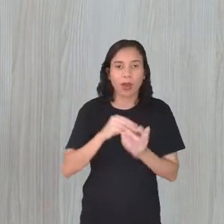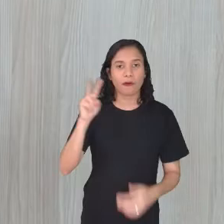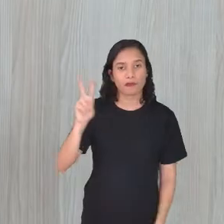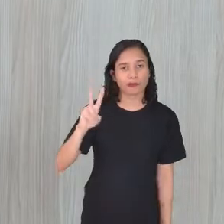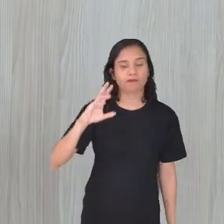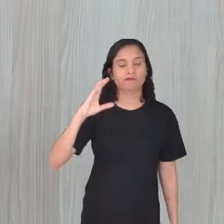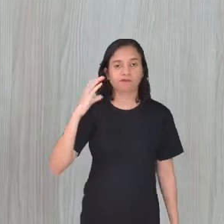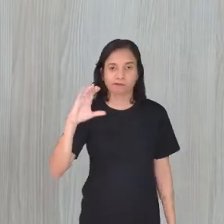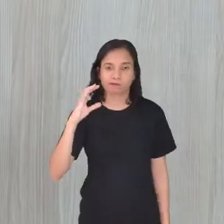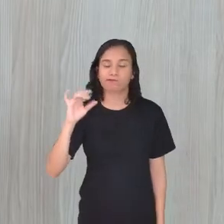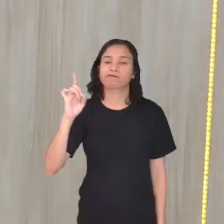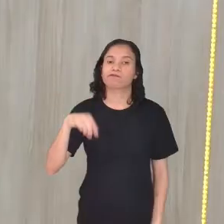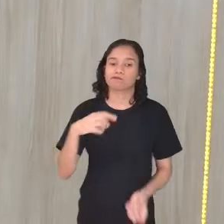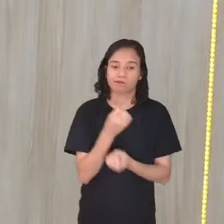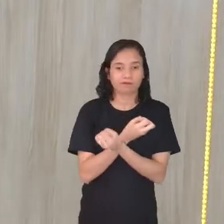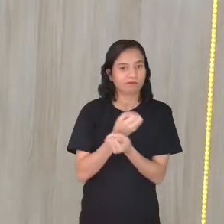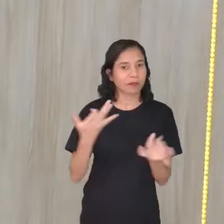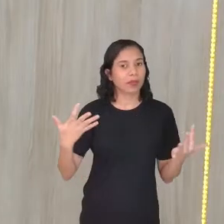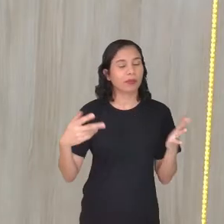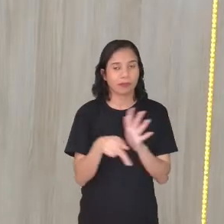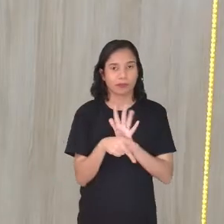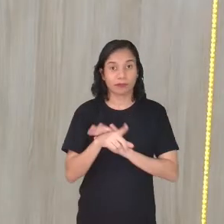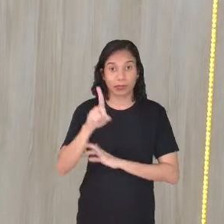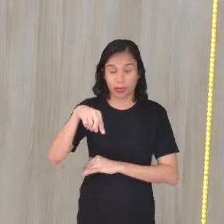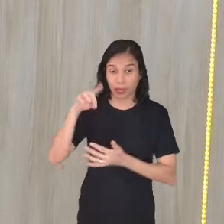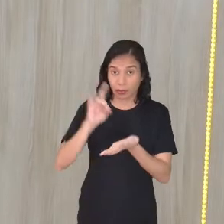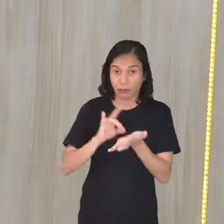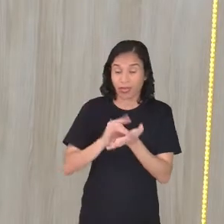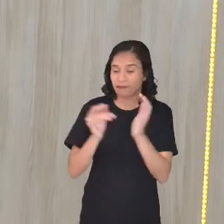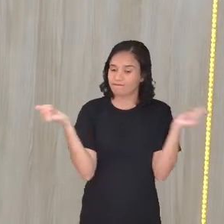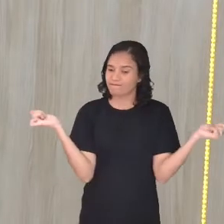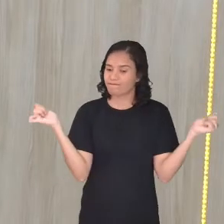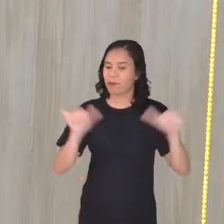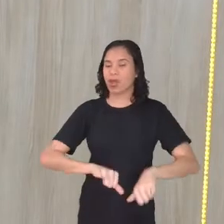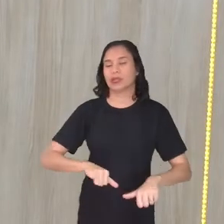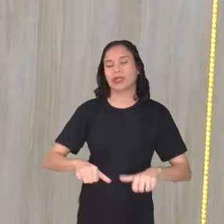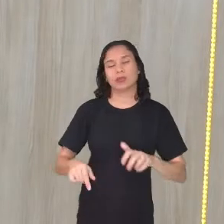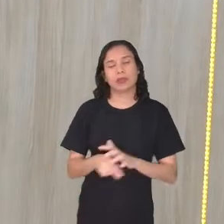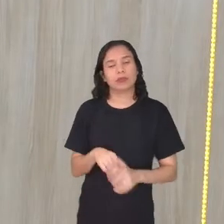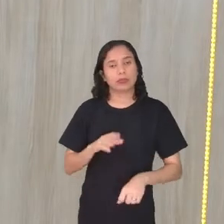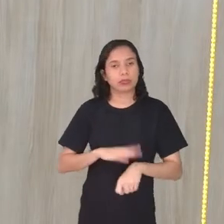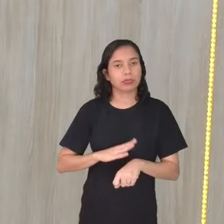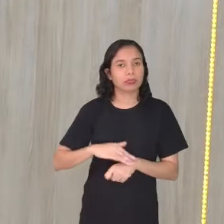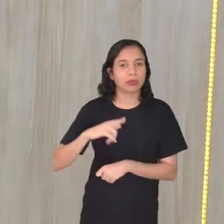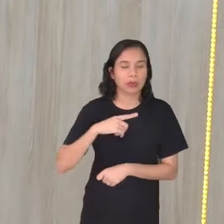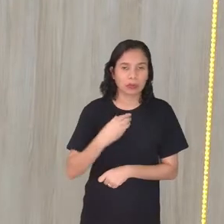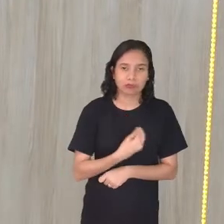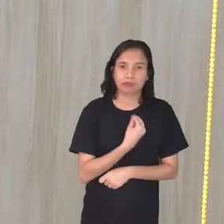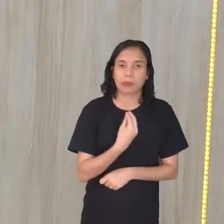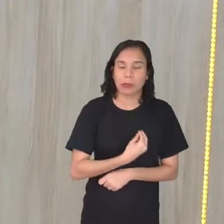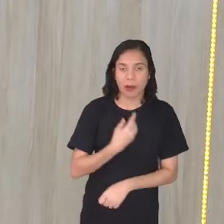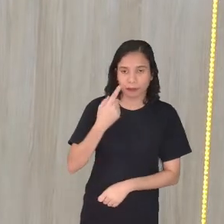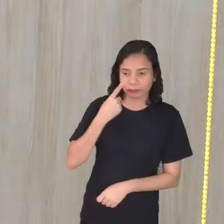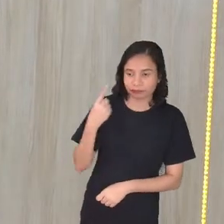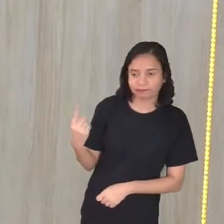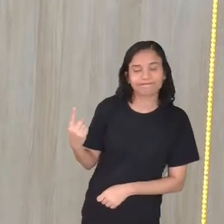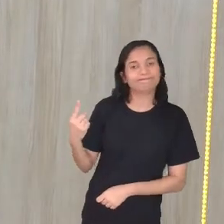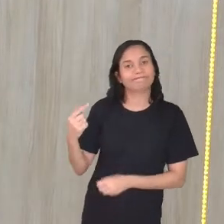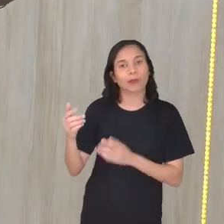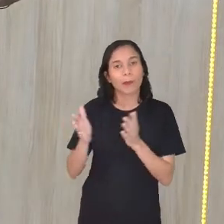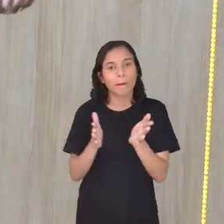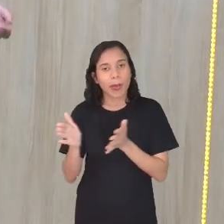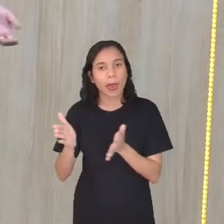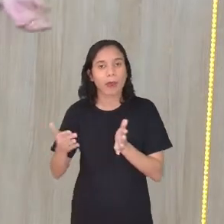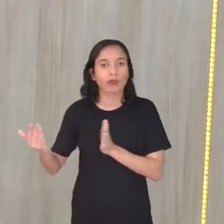Era um do... né? Exatamente, né? Então, eram péssimas condições, né? Que eles enfrentavam ali durante o